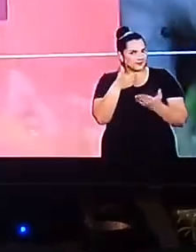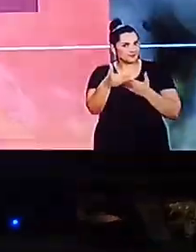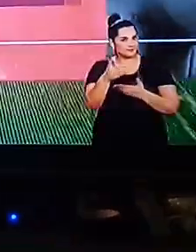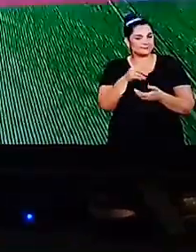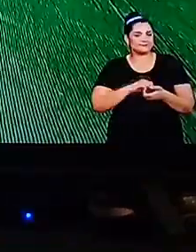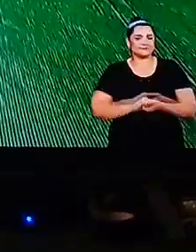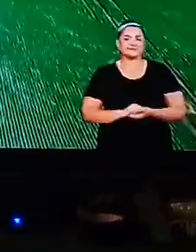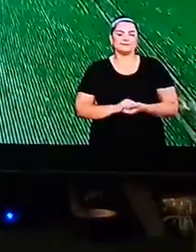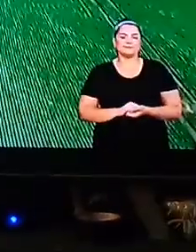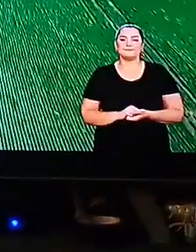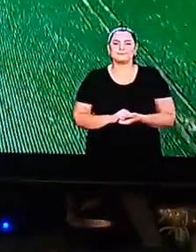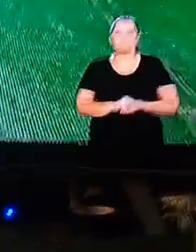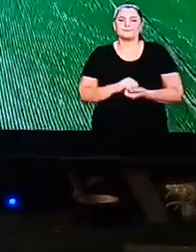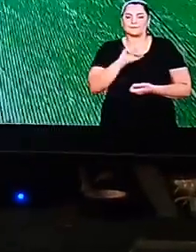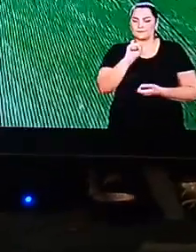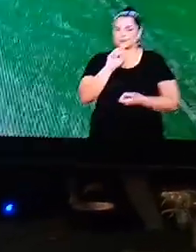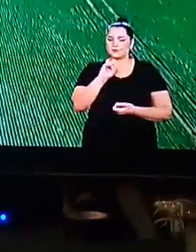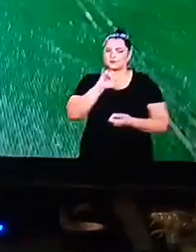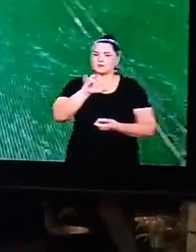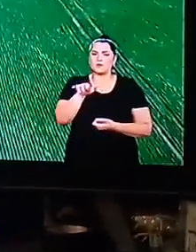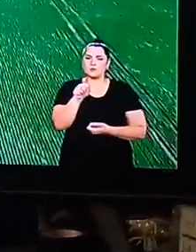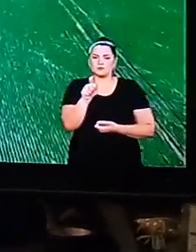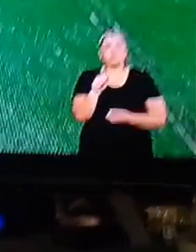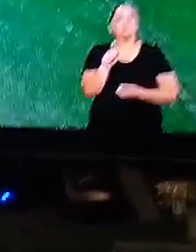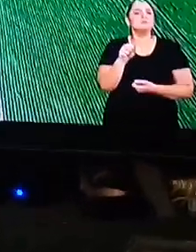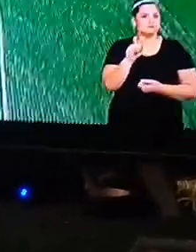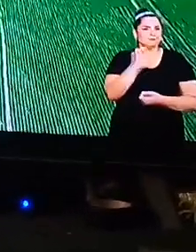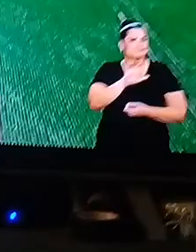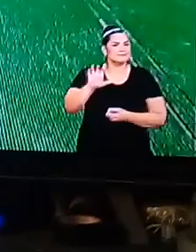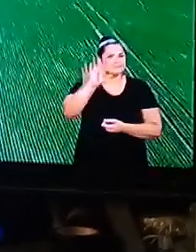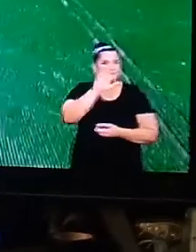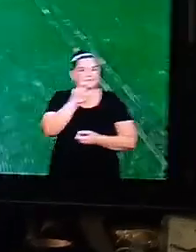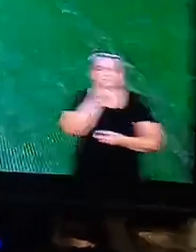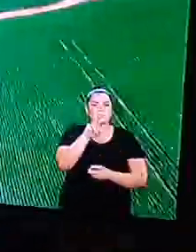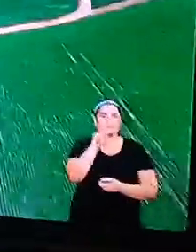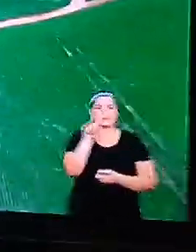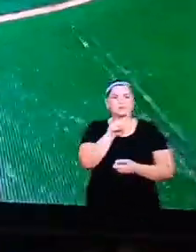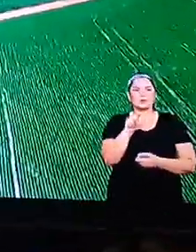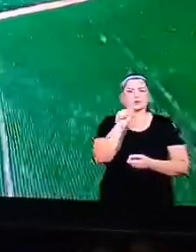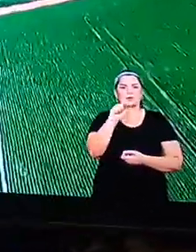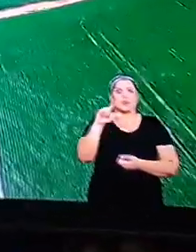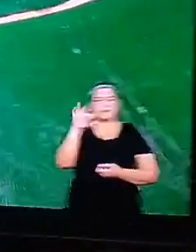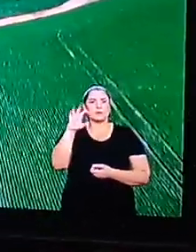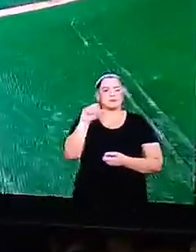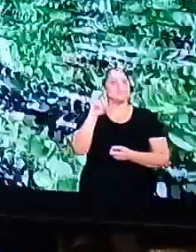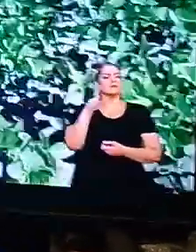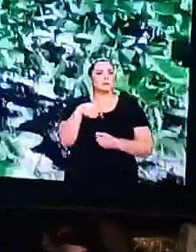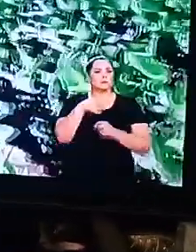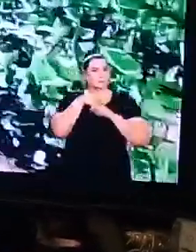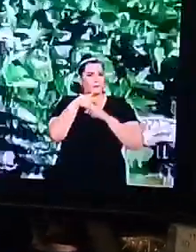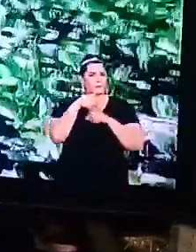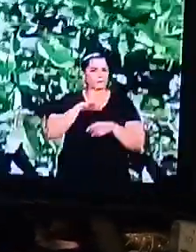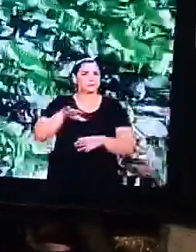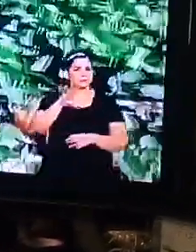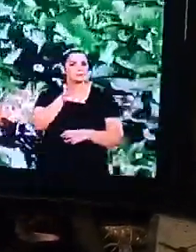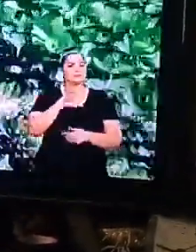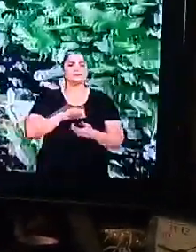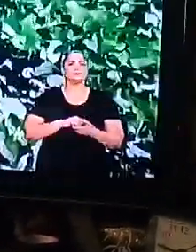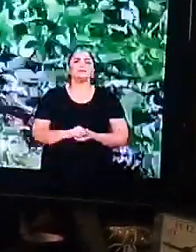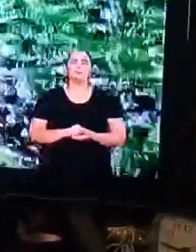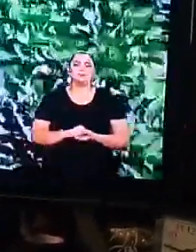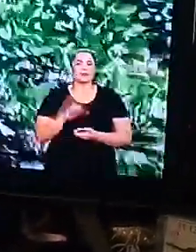cavalo não sente Mais nada O touro não sente Mais nada E está curado Outra coisa Muito interessante